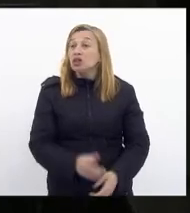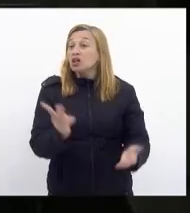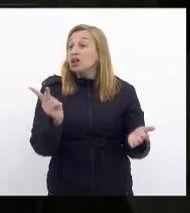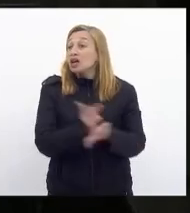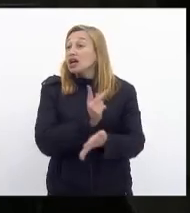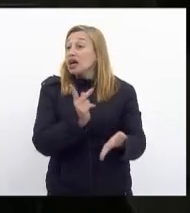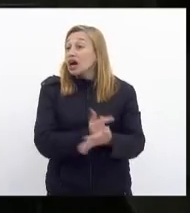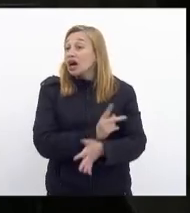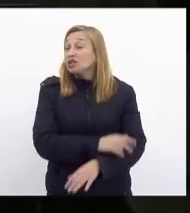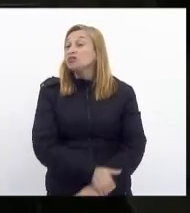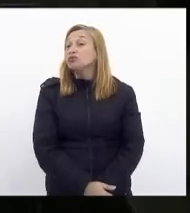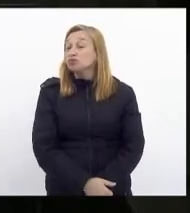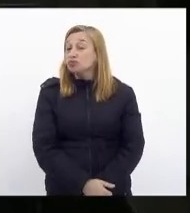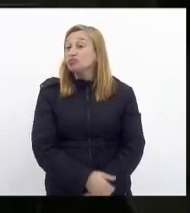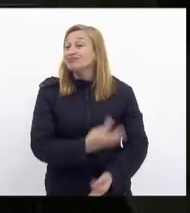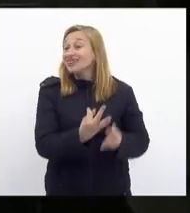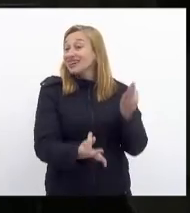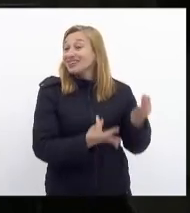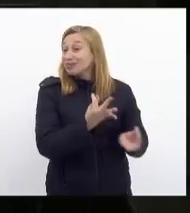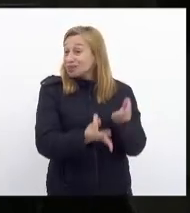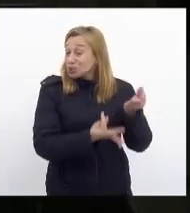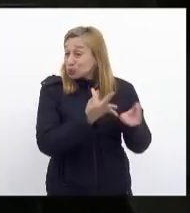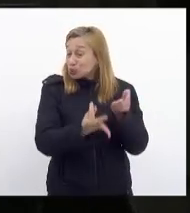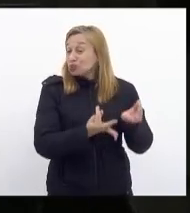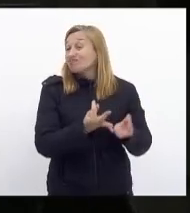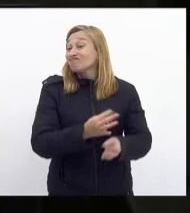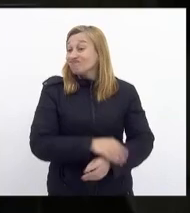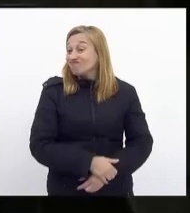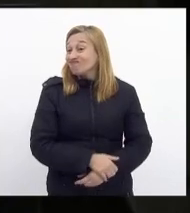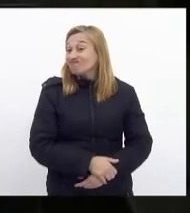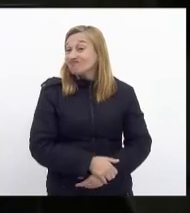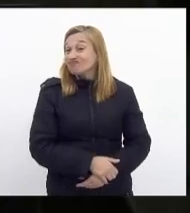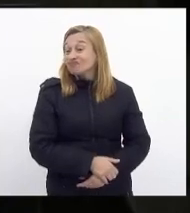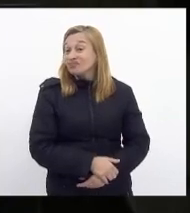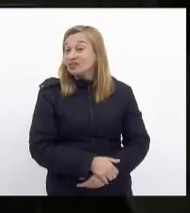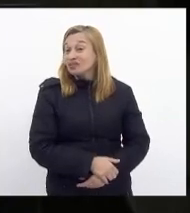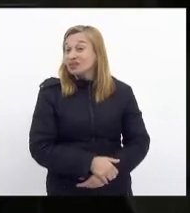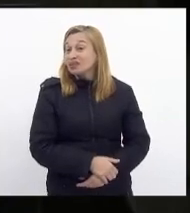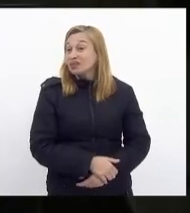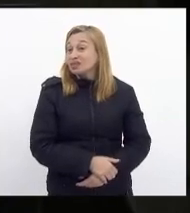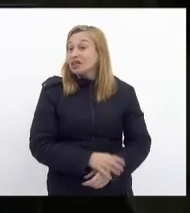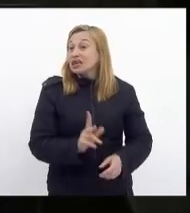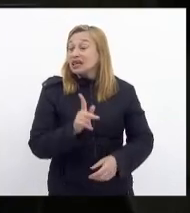negligenciava o tratamento e receitava a crítica covid